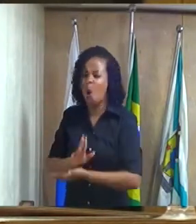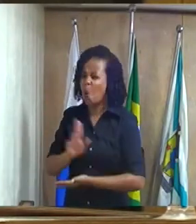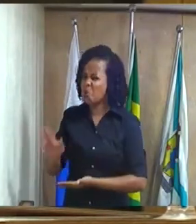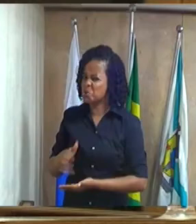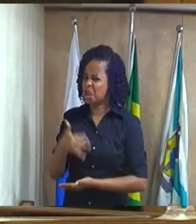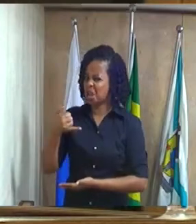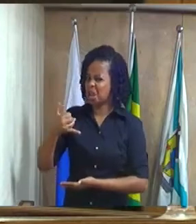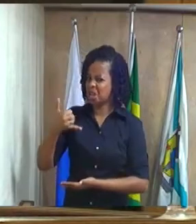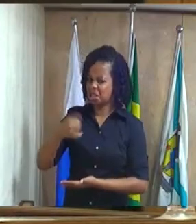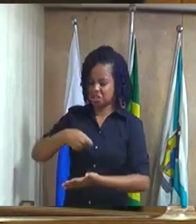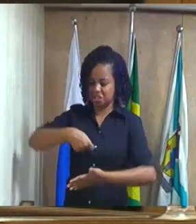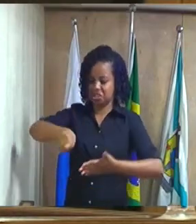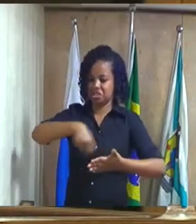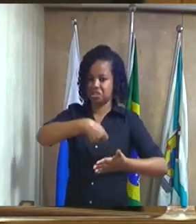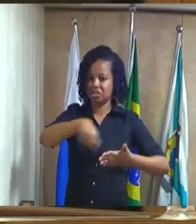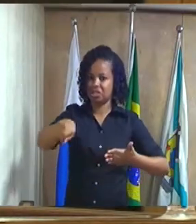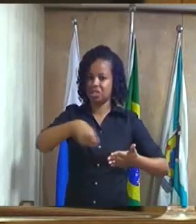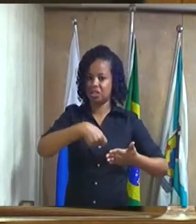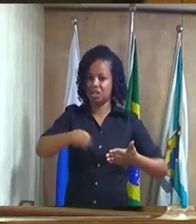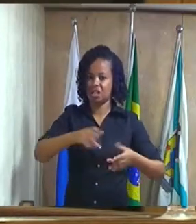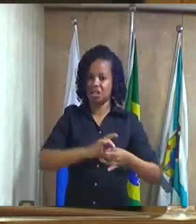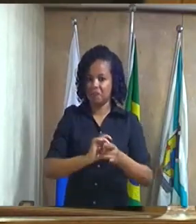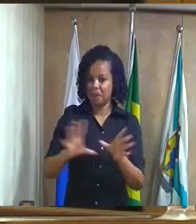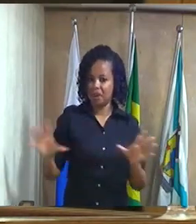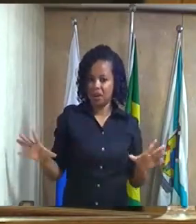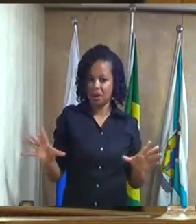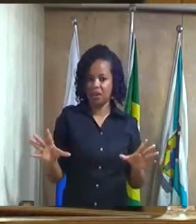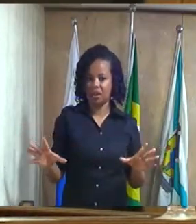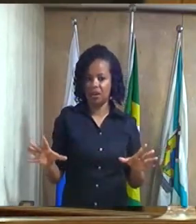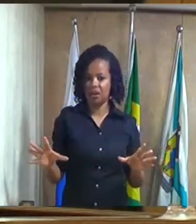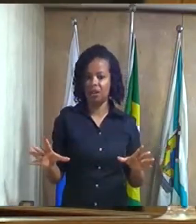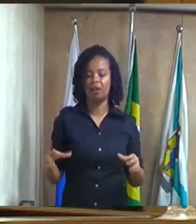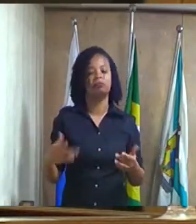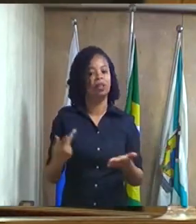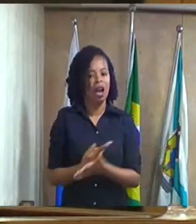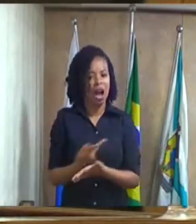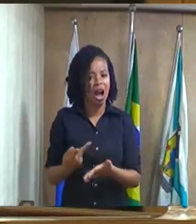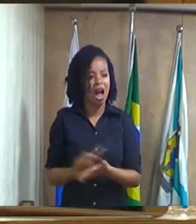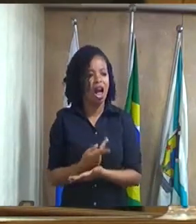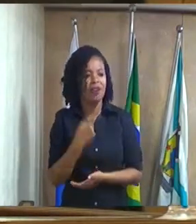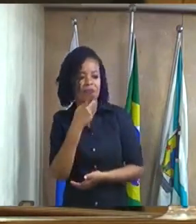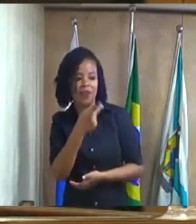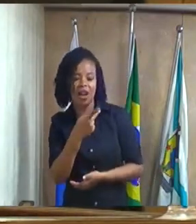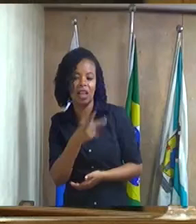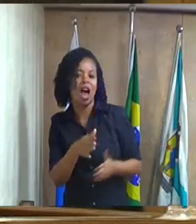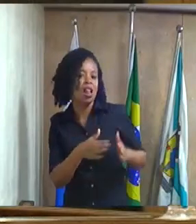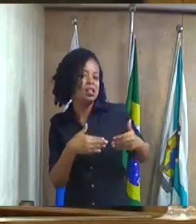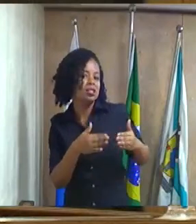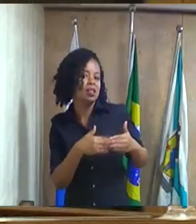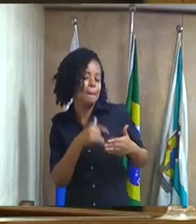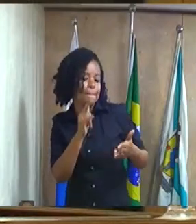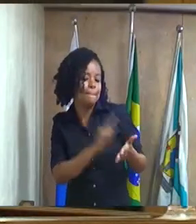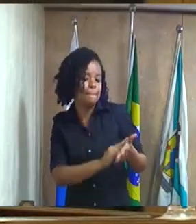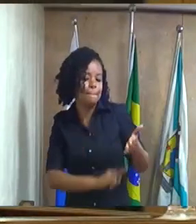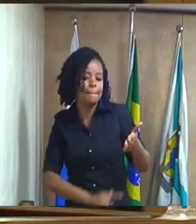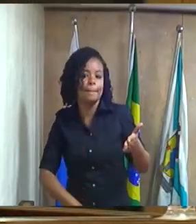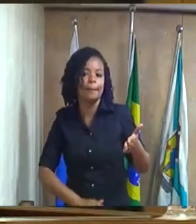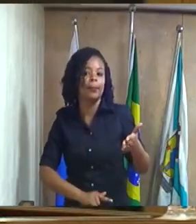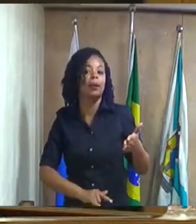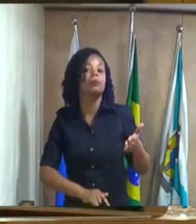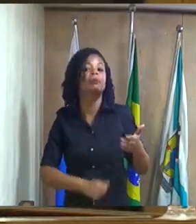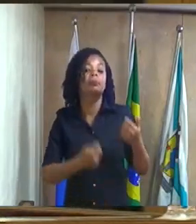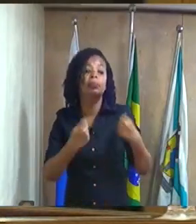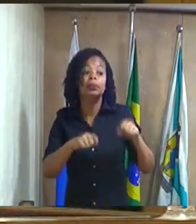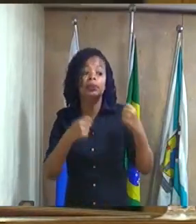para autorizar e vire moeda de troca vou te dar aqui a licença da tua obra mas tem que botar a minha empresa aqui